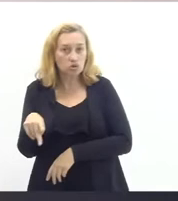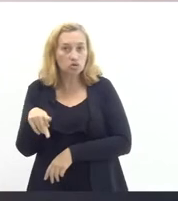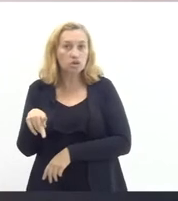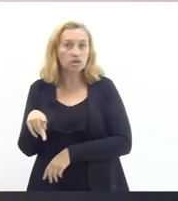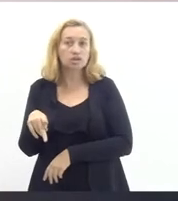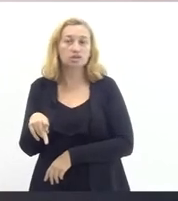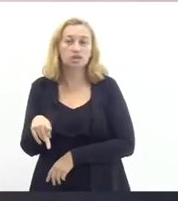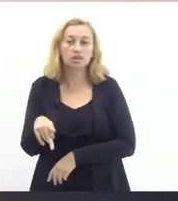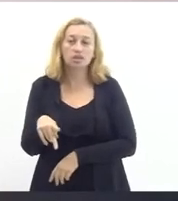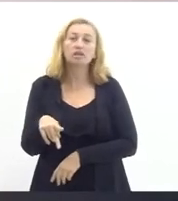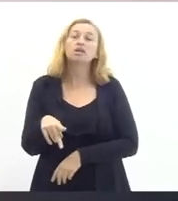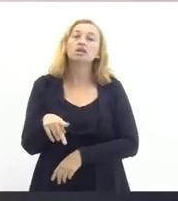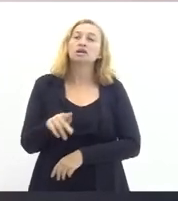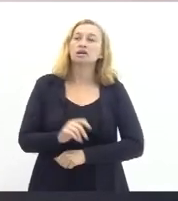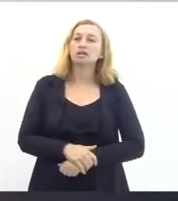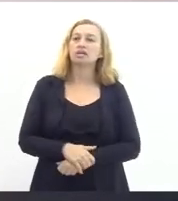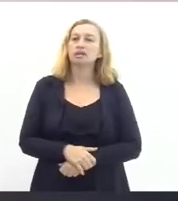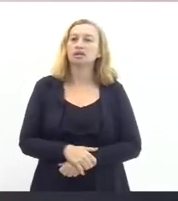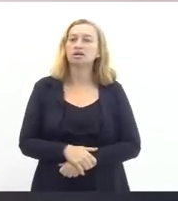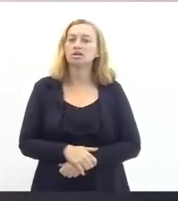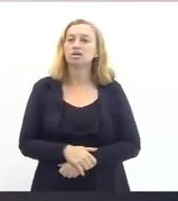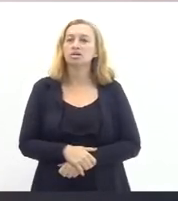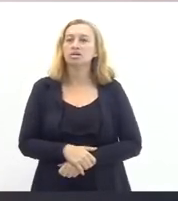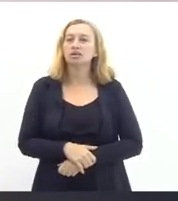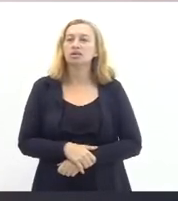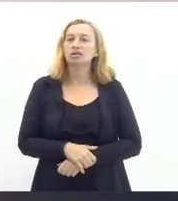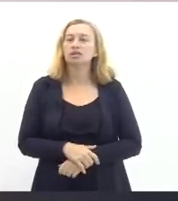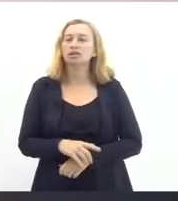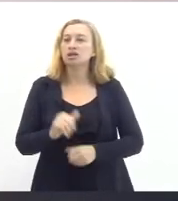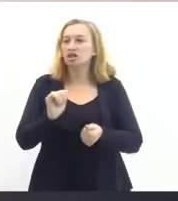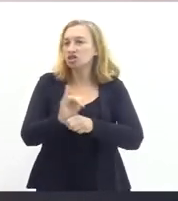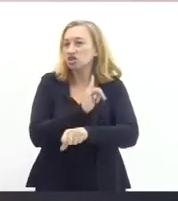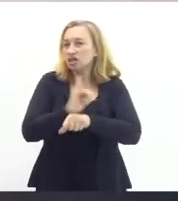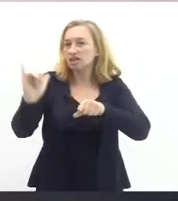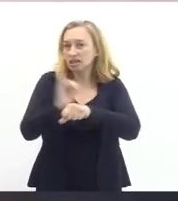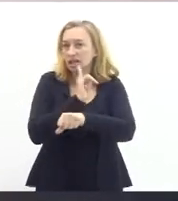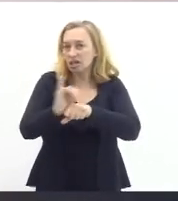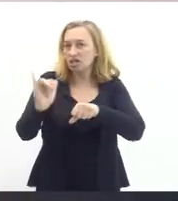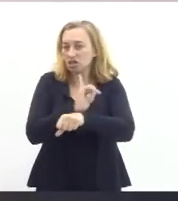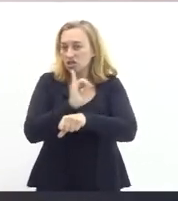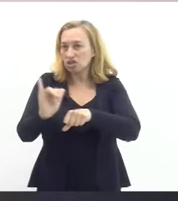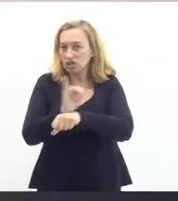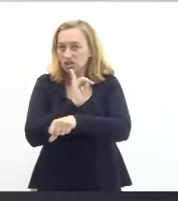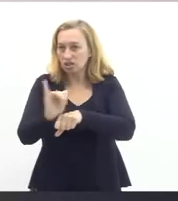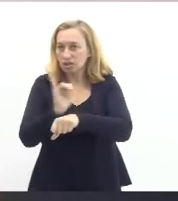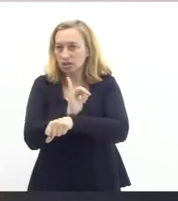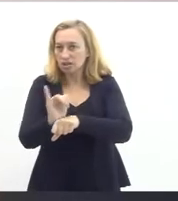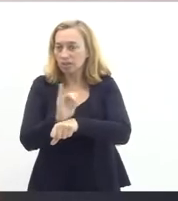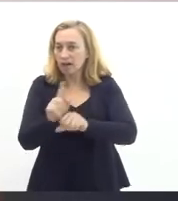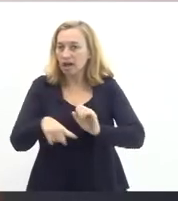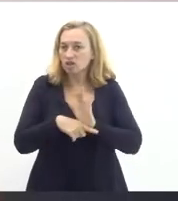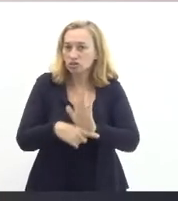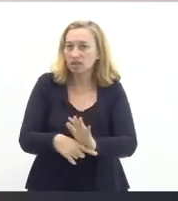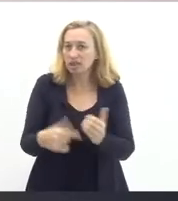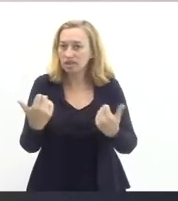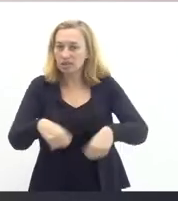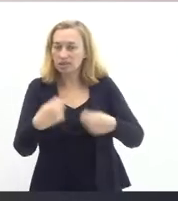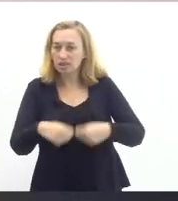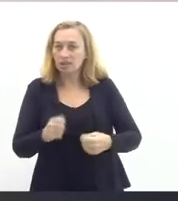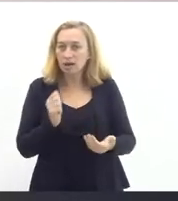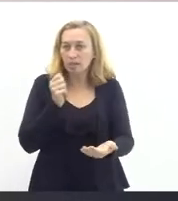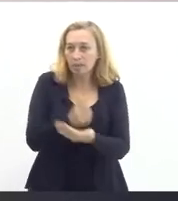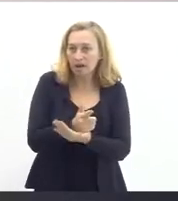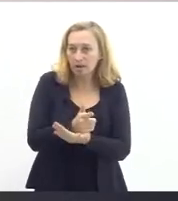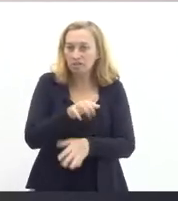docente, tanto é assim que adota, Flávio, mecanismos paliativos para suprir essas carências, como, por exemplo, o pagamento das